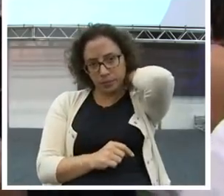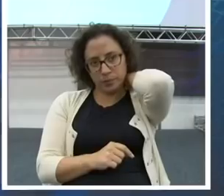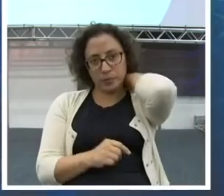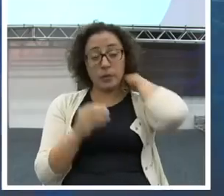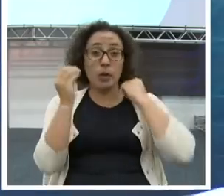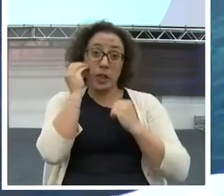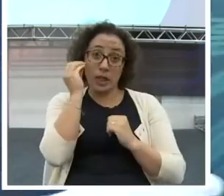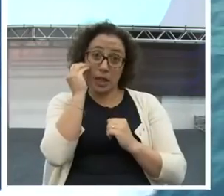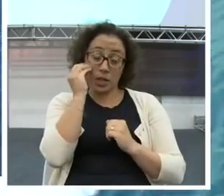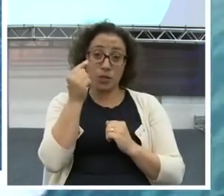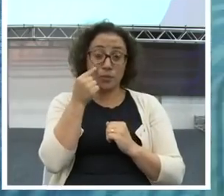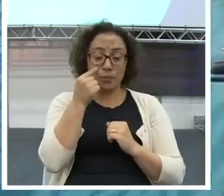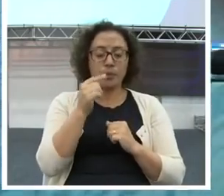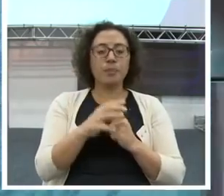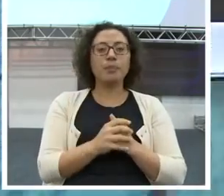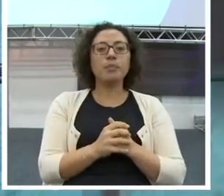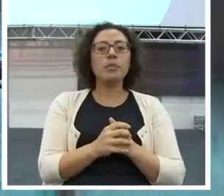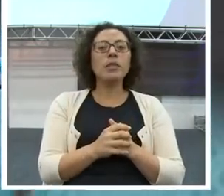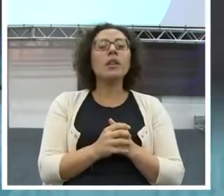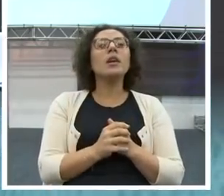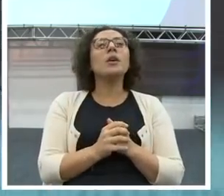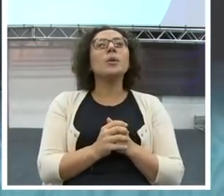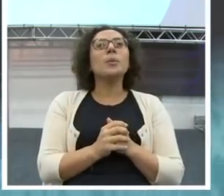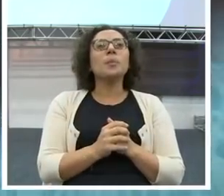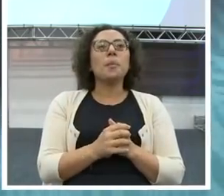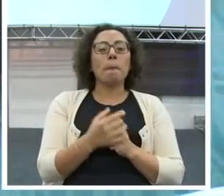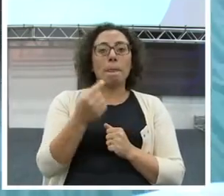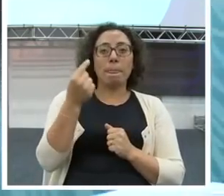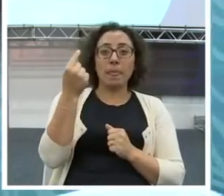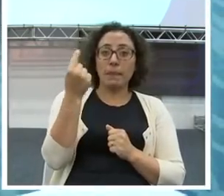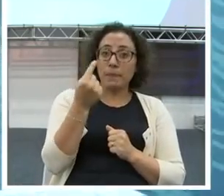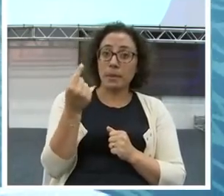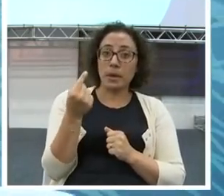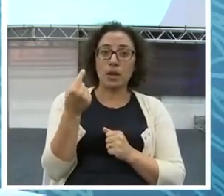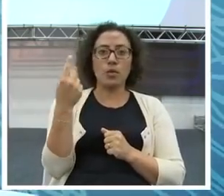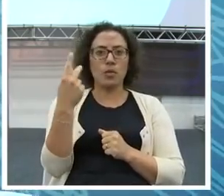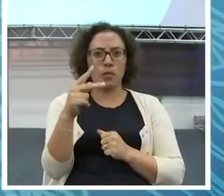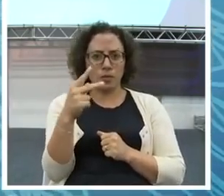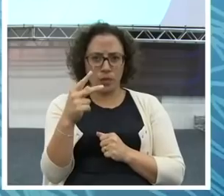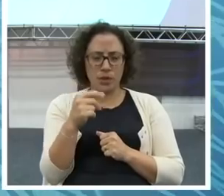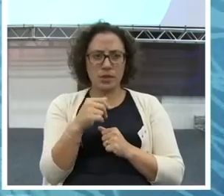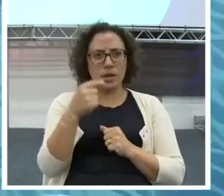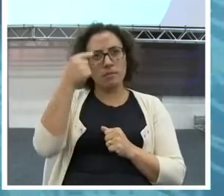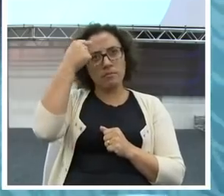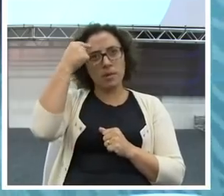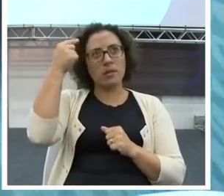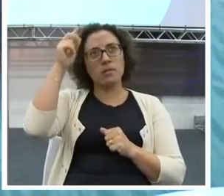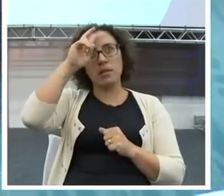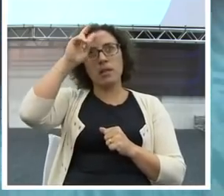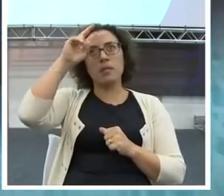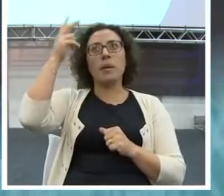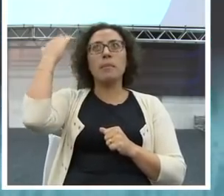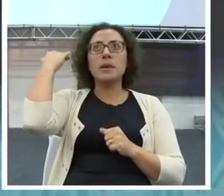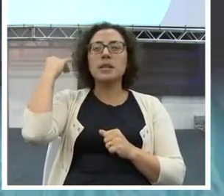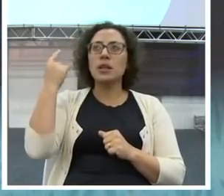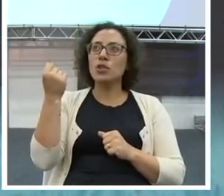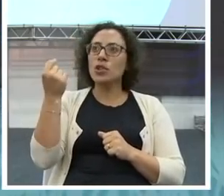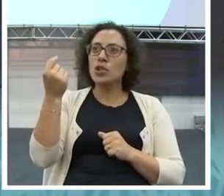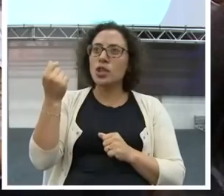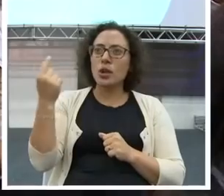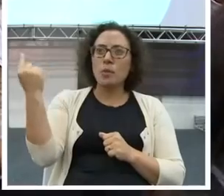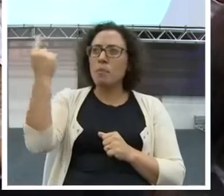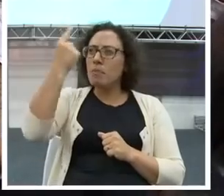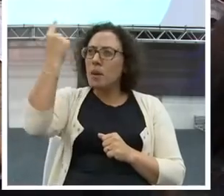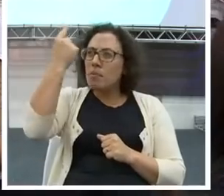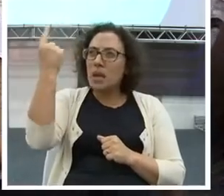Vamos lá. Primeira coisa que você deve se recordar. Quem se lembra do primeiro dinheiro que recebeu na vida? Levanta a mão.